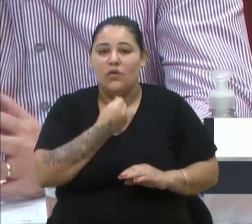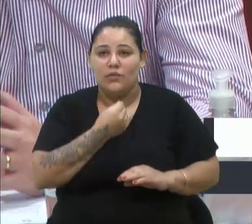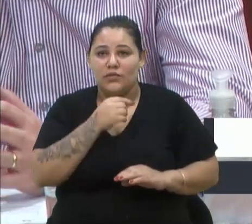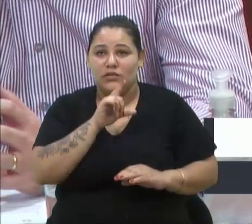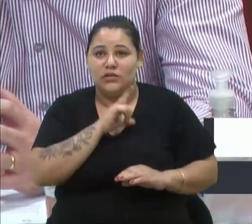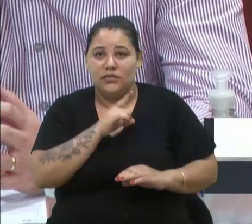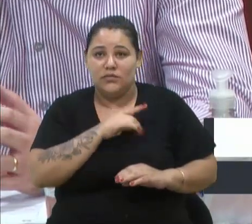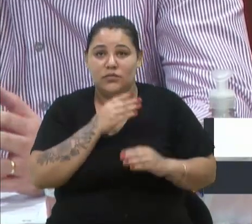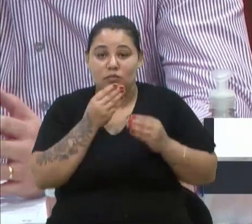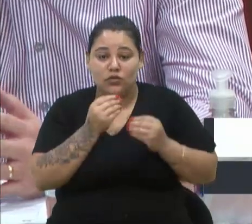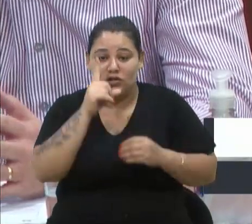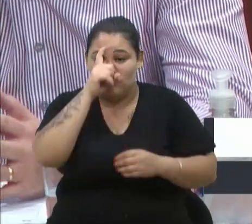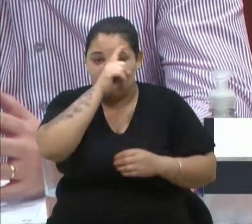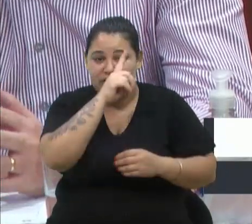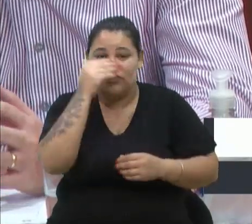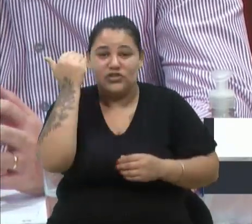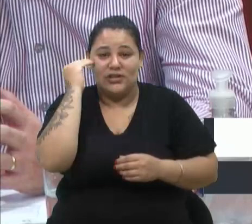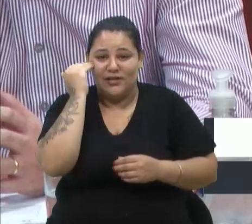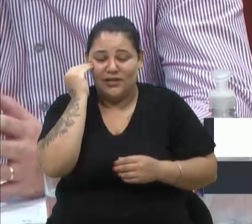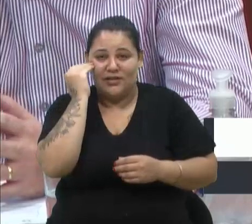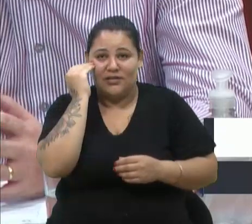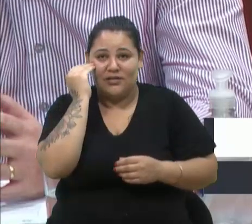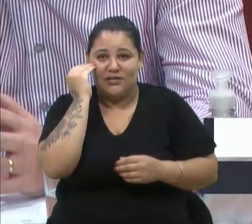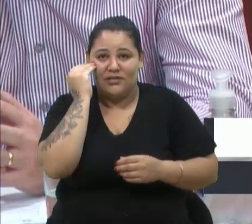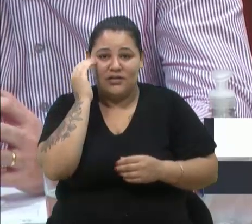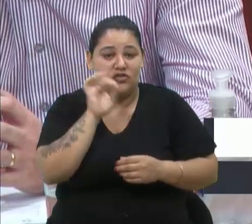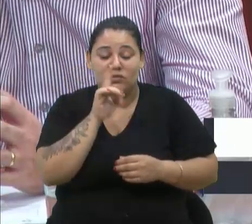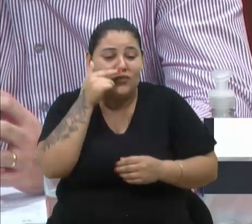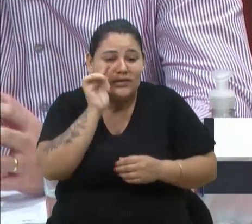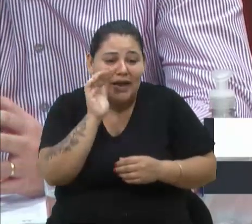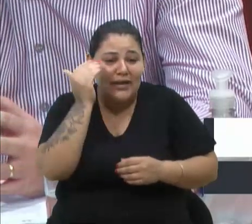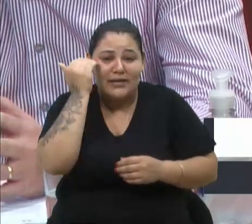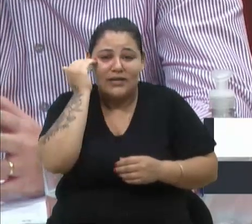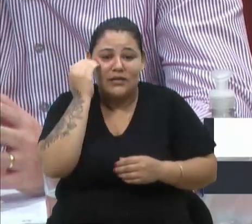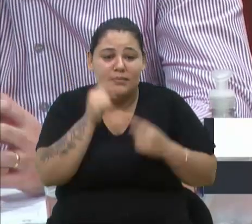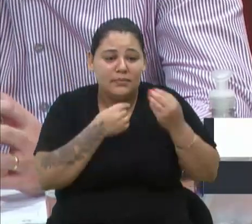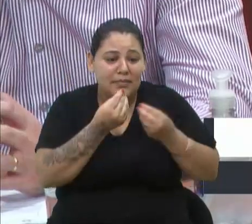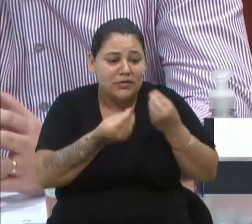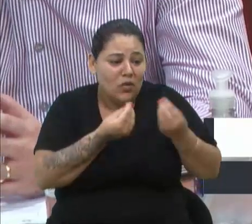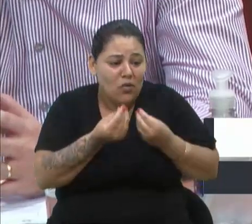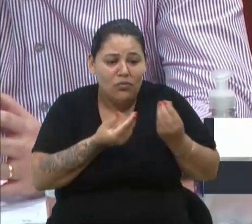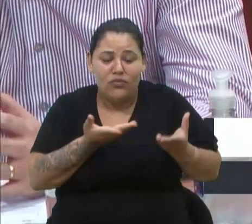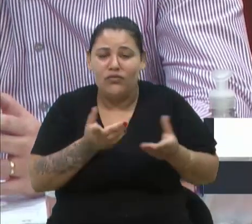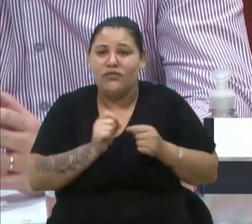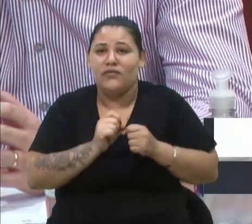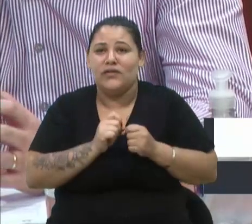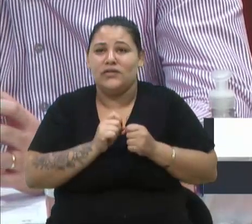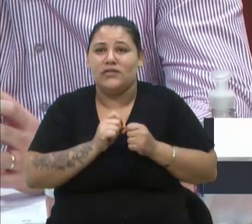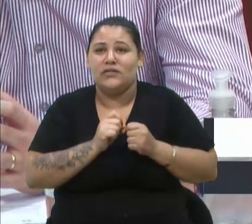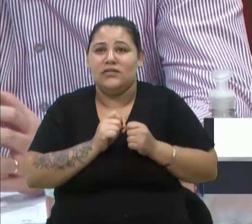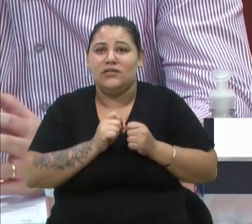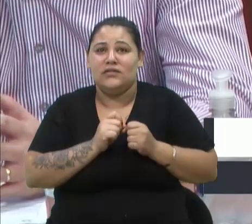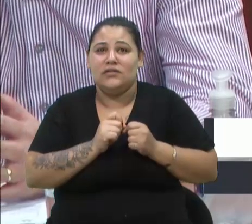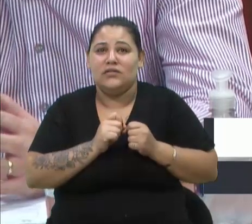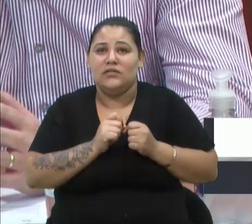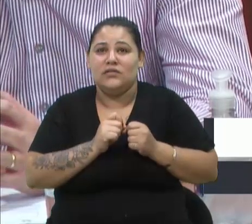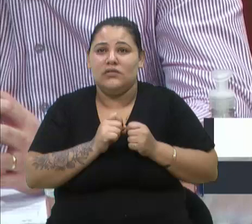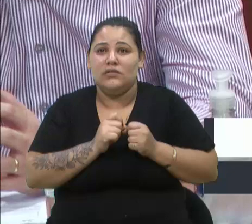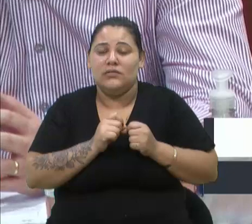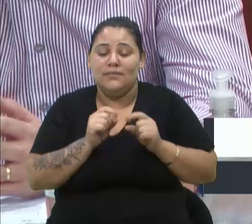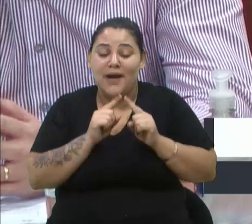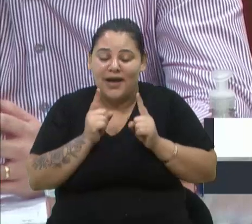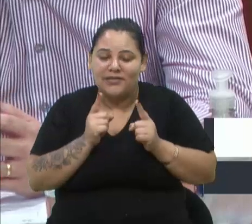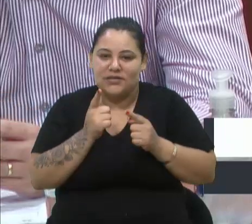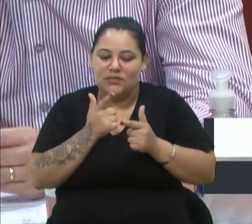entender esse tipo de coisa. A gente não consegue entender. Mas como foi fazer isso, né? Mas esse é um